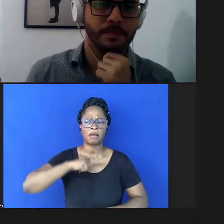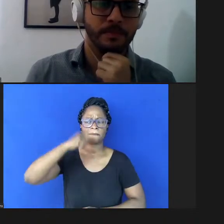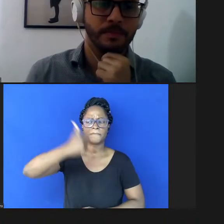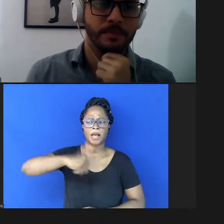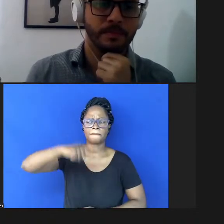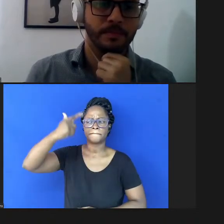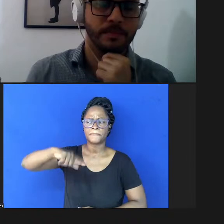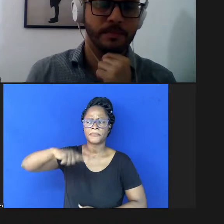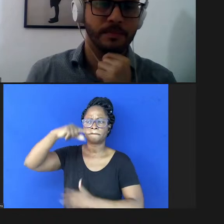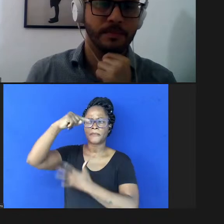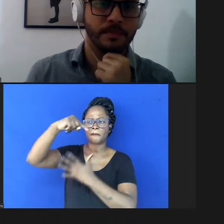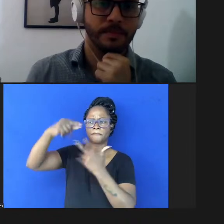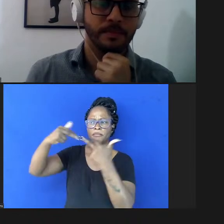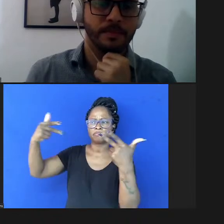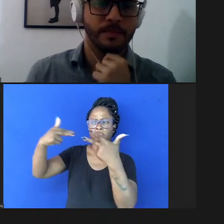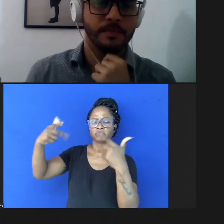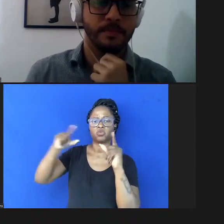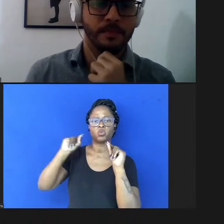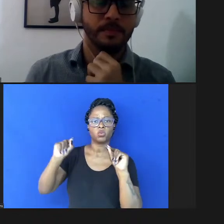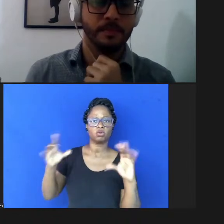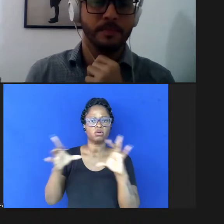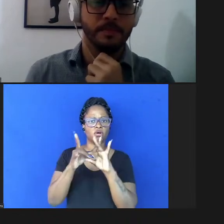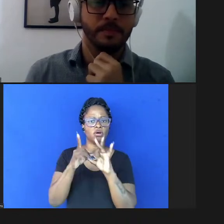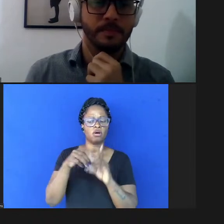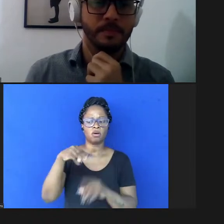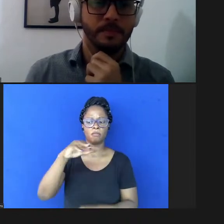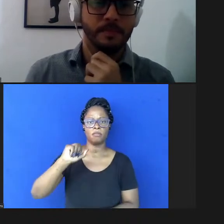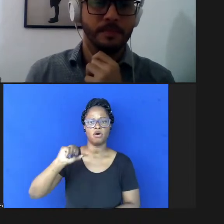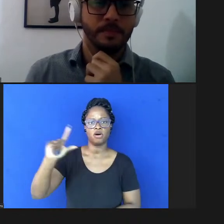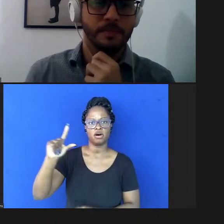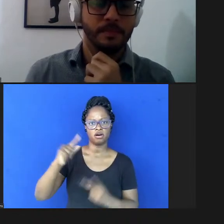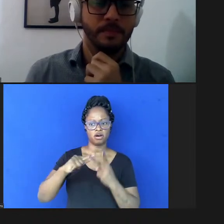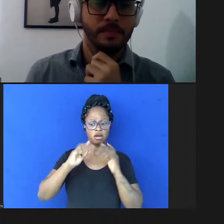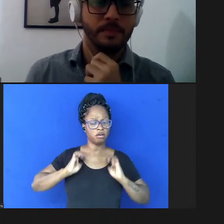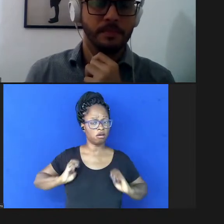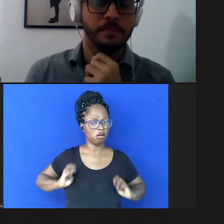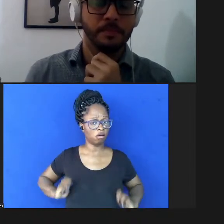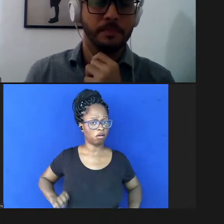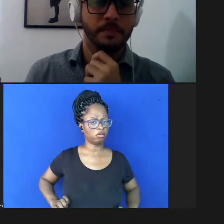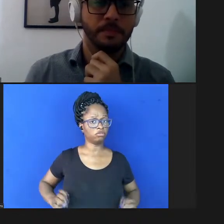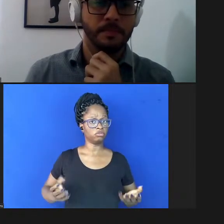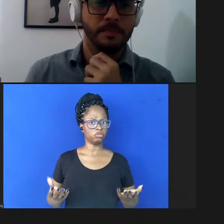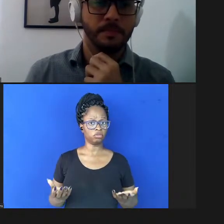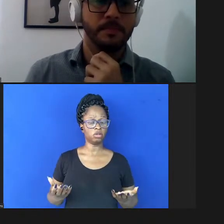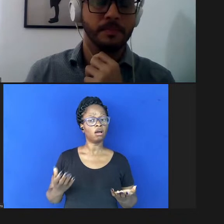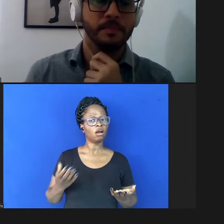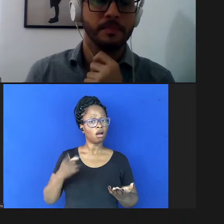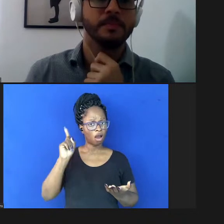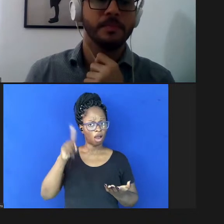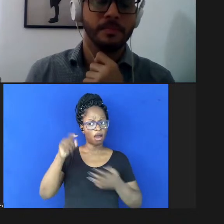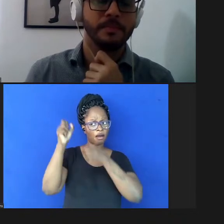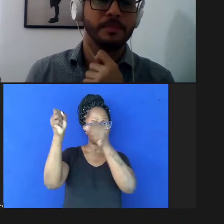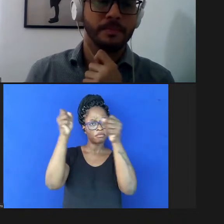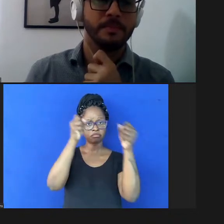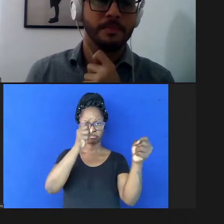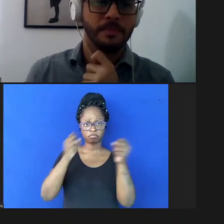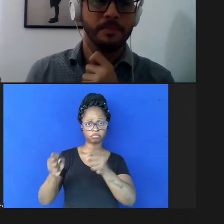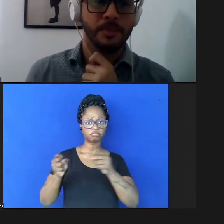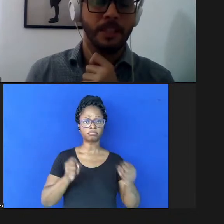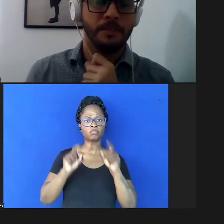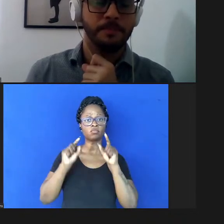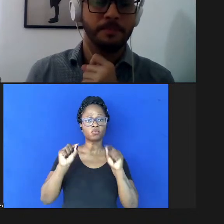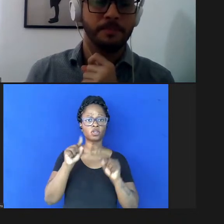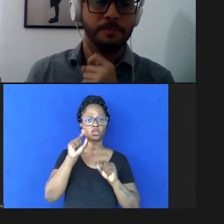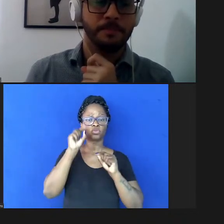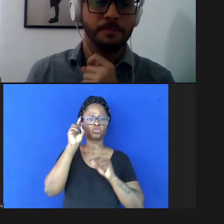que em termos de moral em termos de ética são muito mais poderosas do que apenas